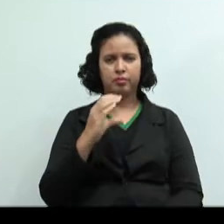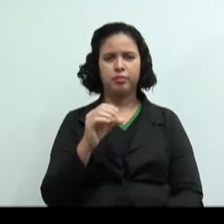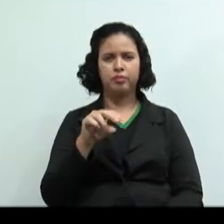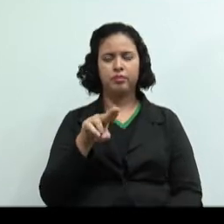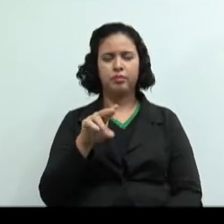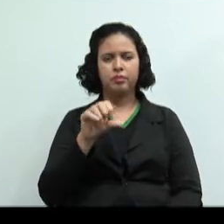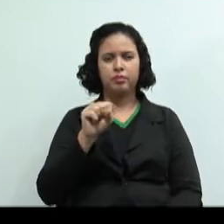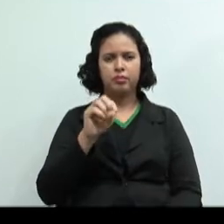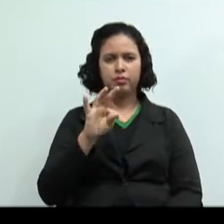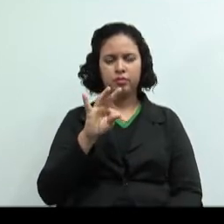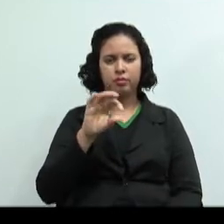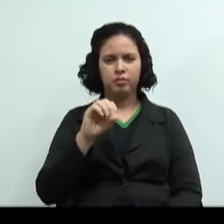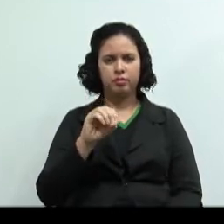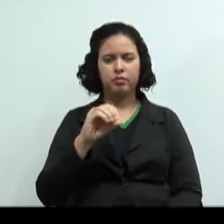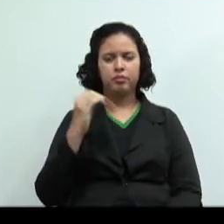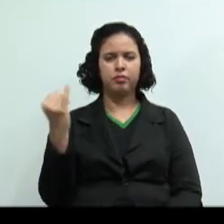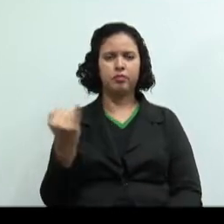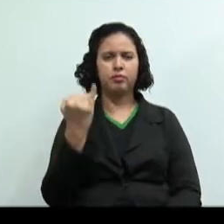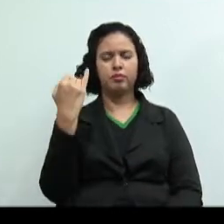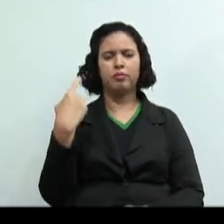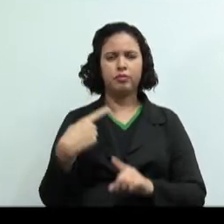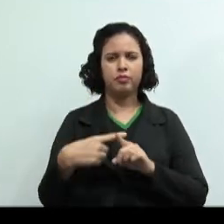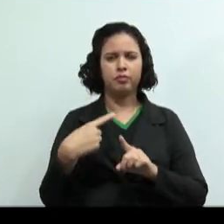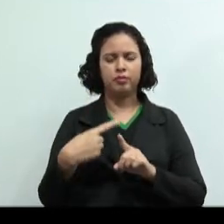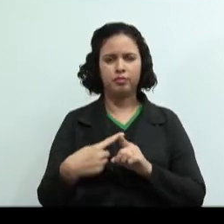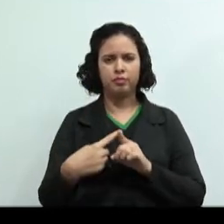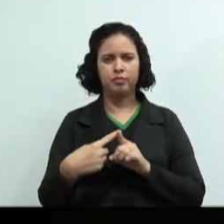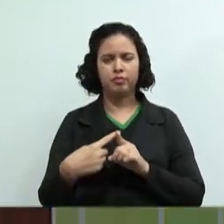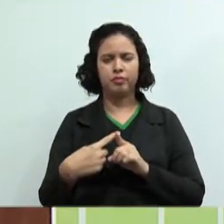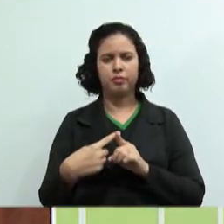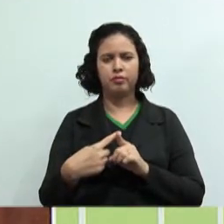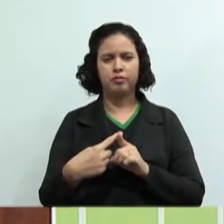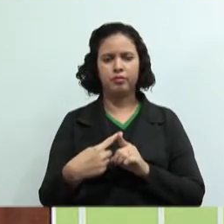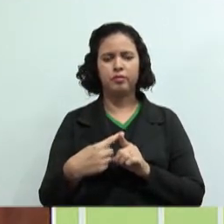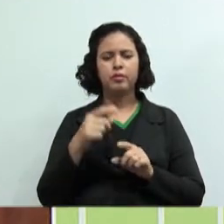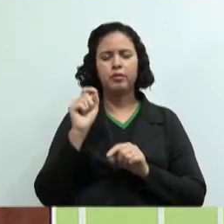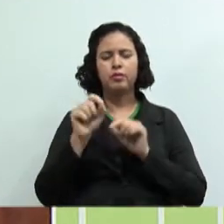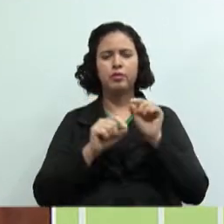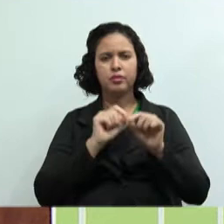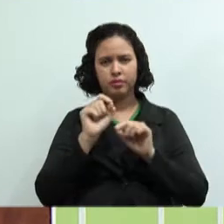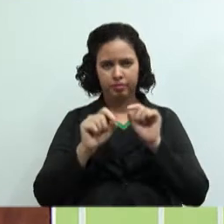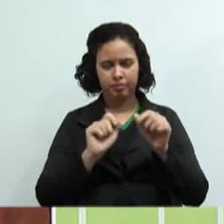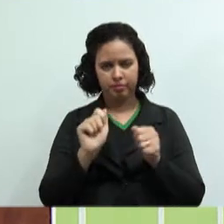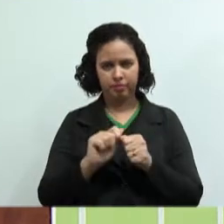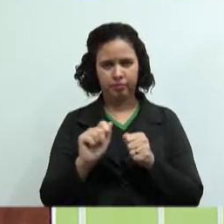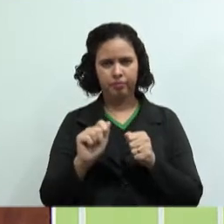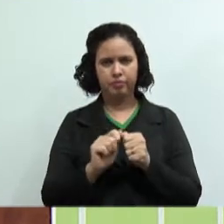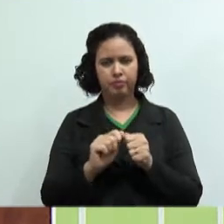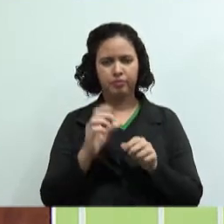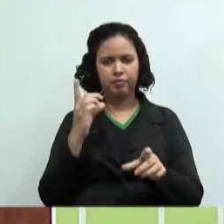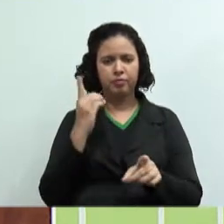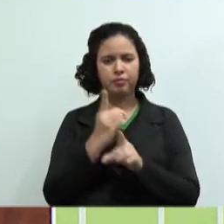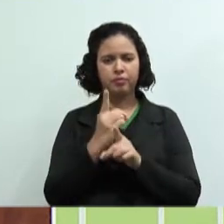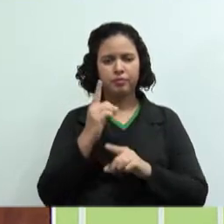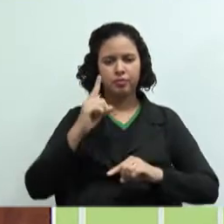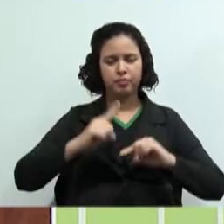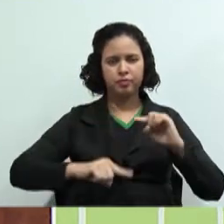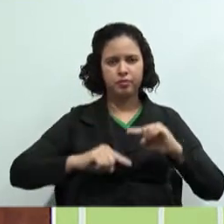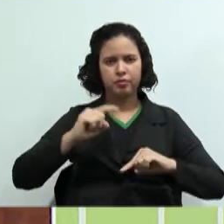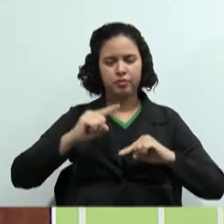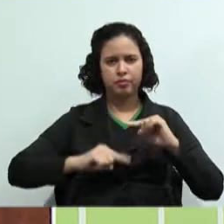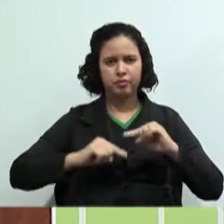por quê? Desculpa. Ela envolve o quê? O que produzir. Então vocês vão identificar o produto.